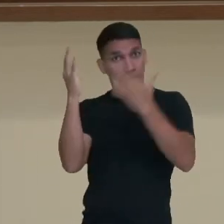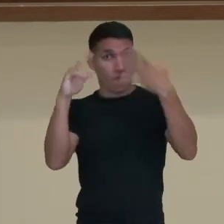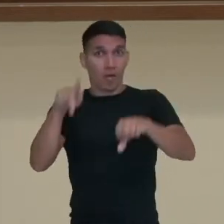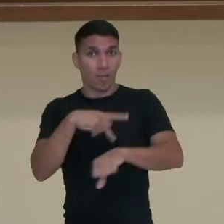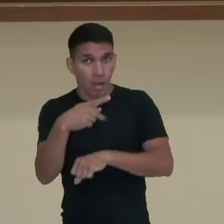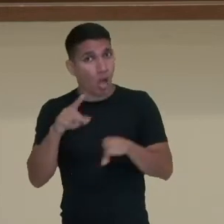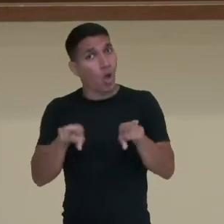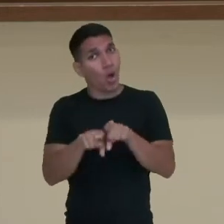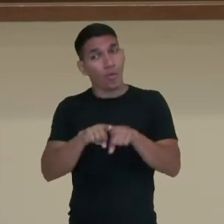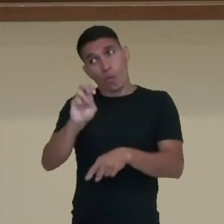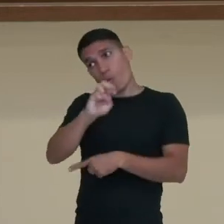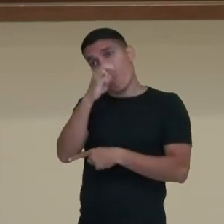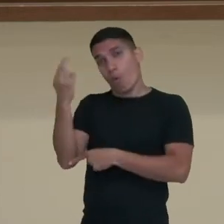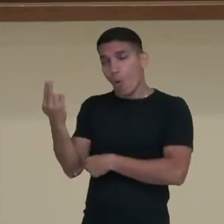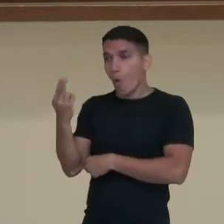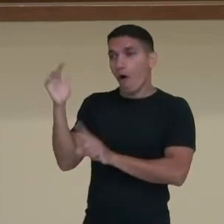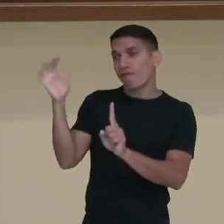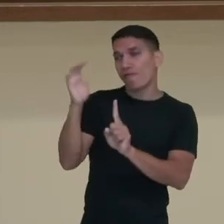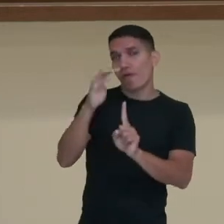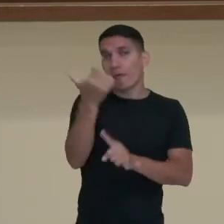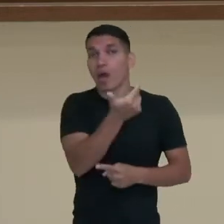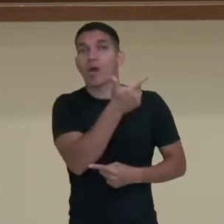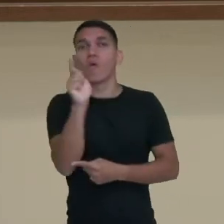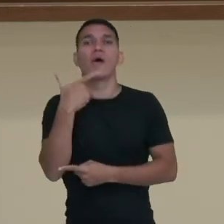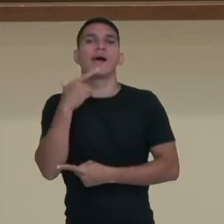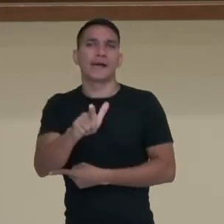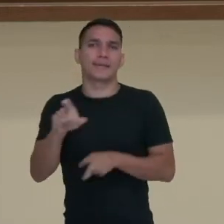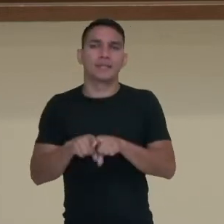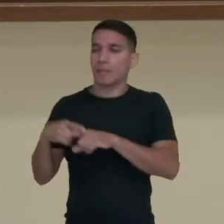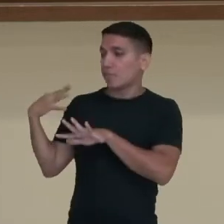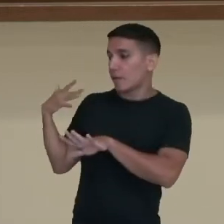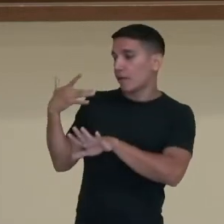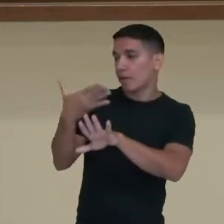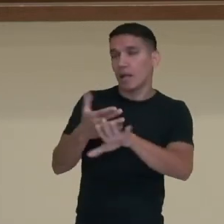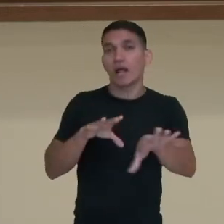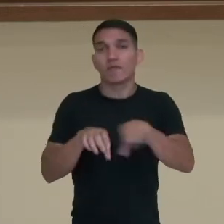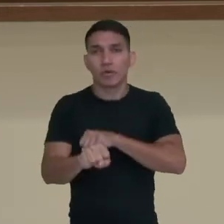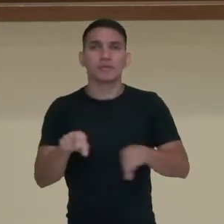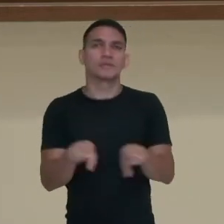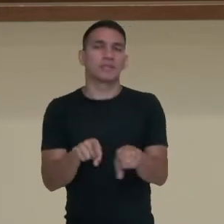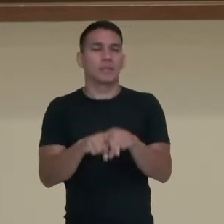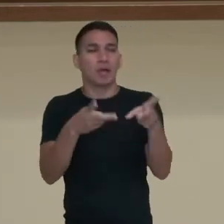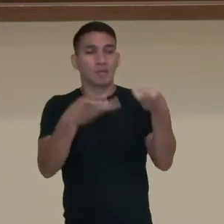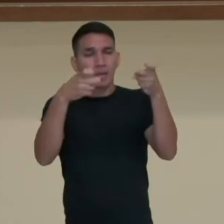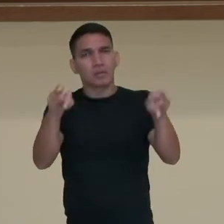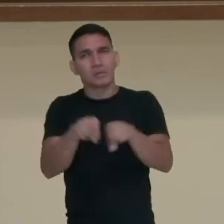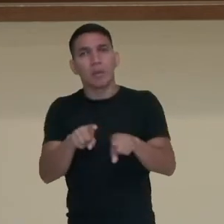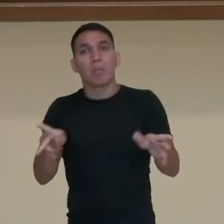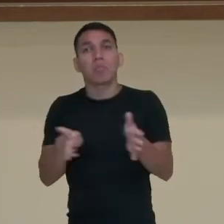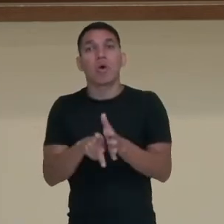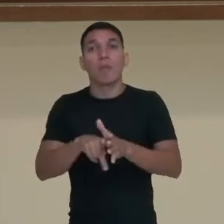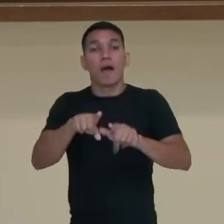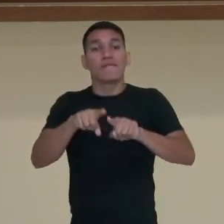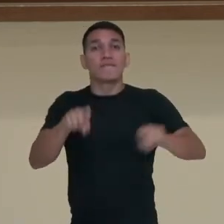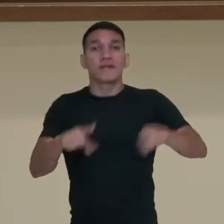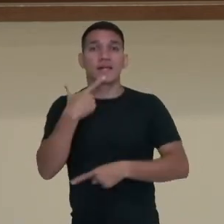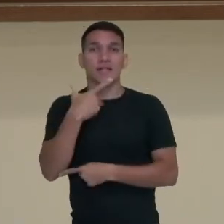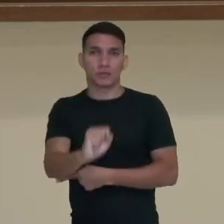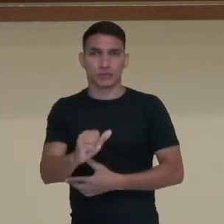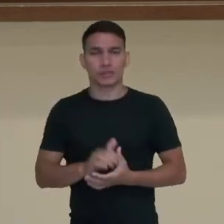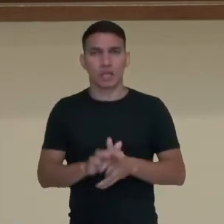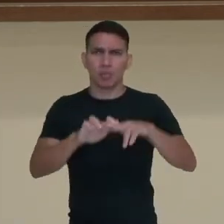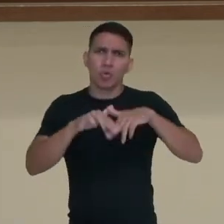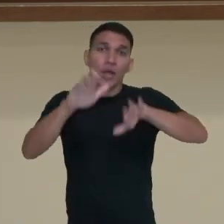outras línguas ao longo da formação dela. Então, a gente consegue perceber de acordo com a variação linguística, né? Aí,